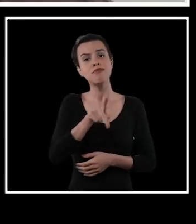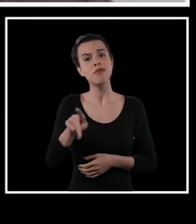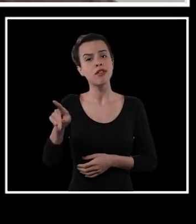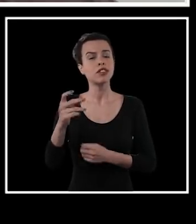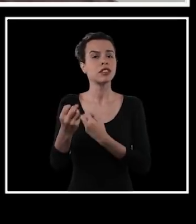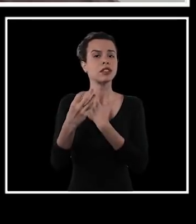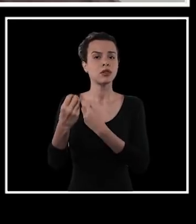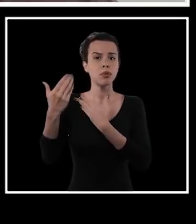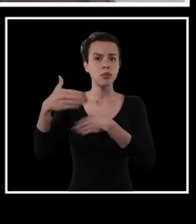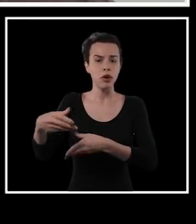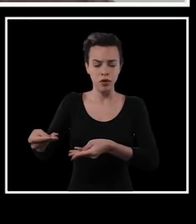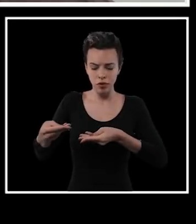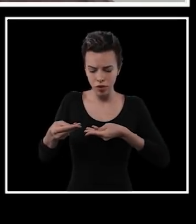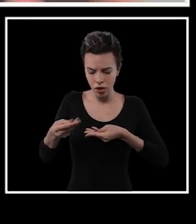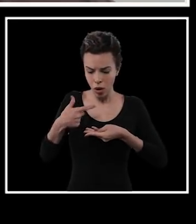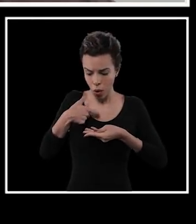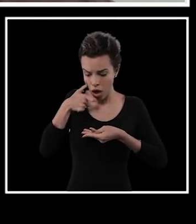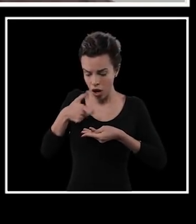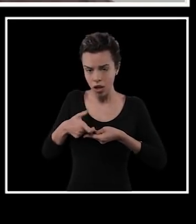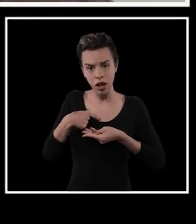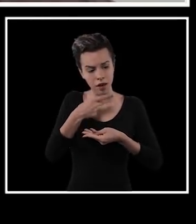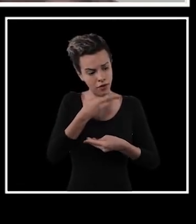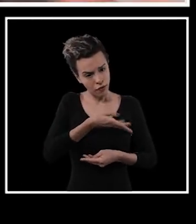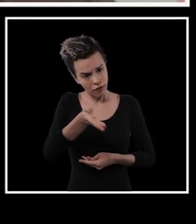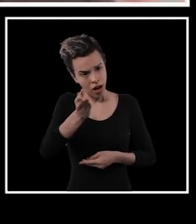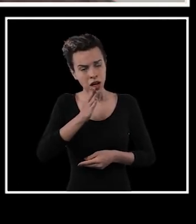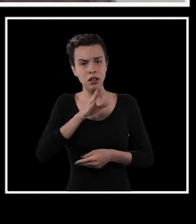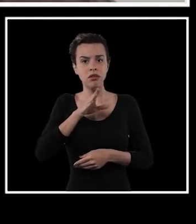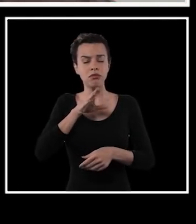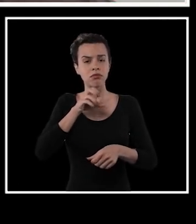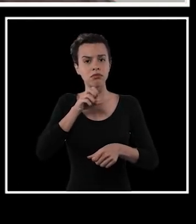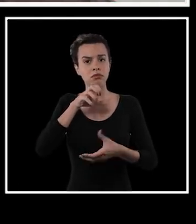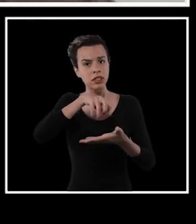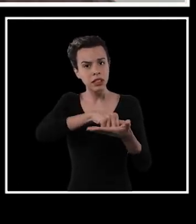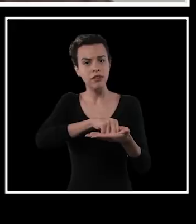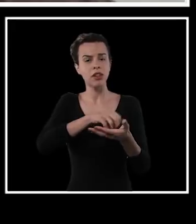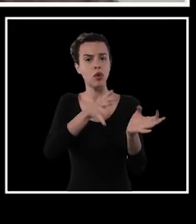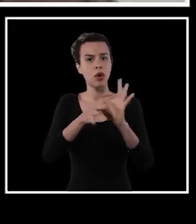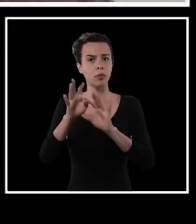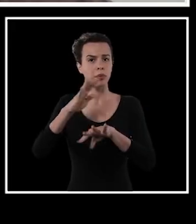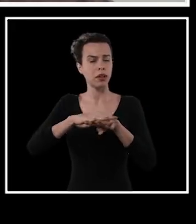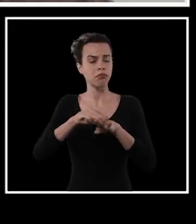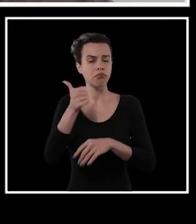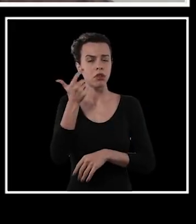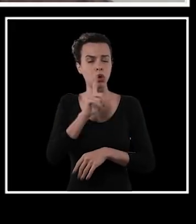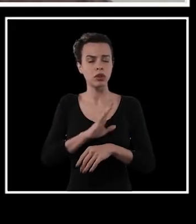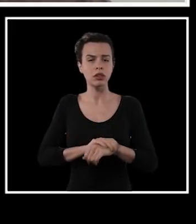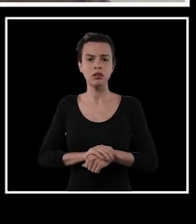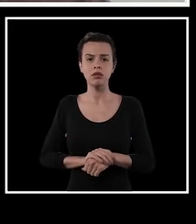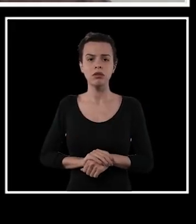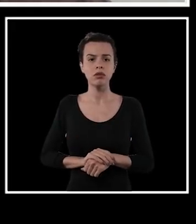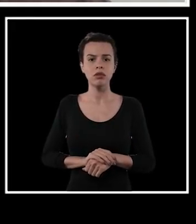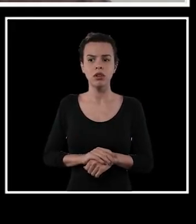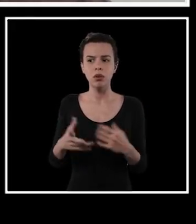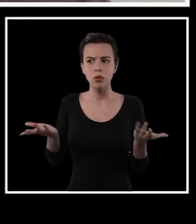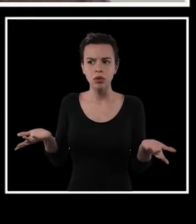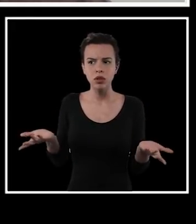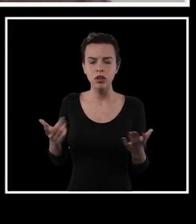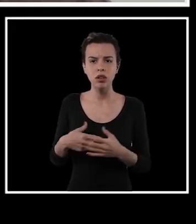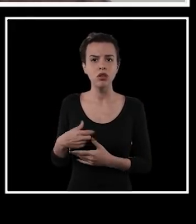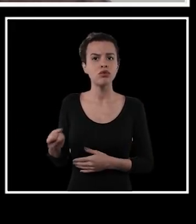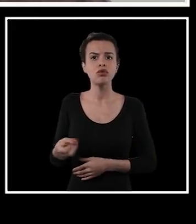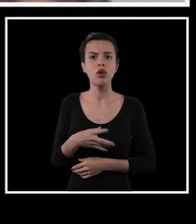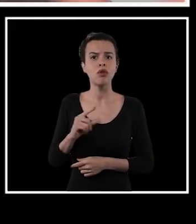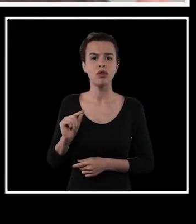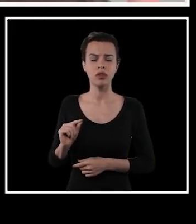exercício. A professora aqui me ensinou, me deu a prova, viu que me interessava, falou para eu me inscrever nas Olimpíadas e deu certo, mas